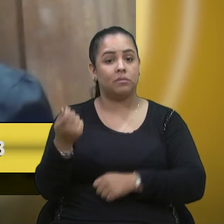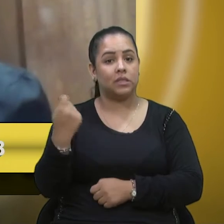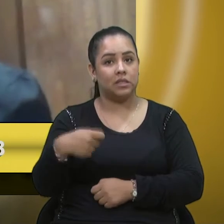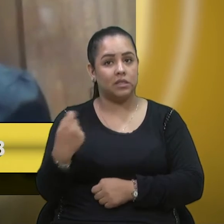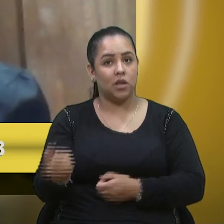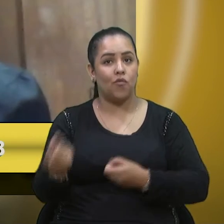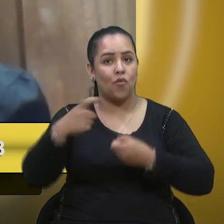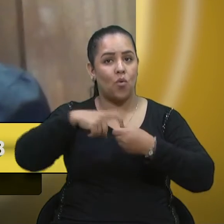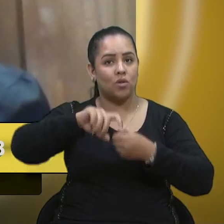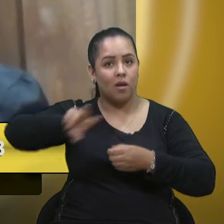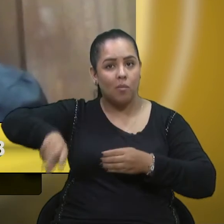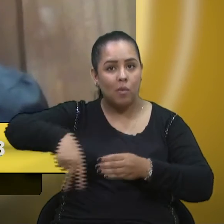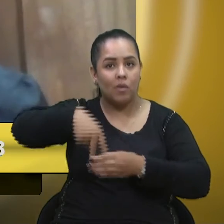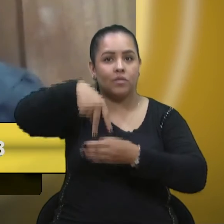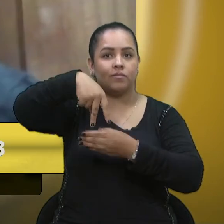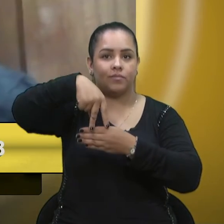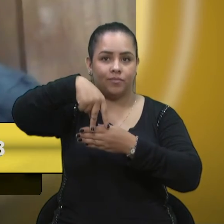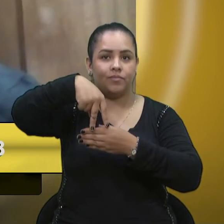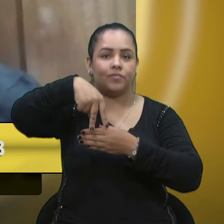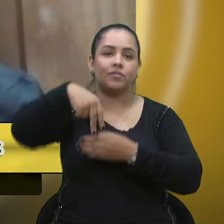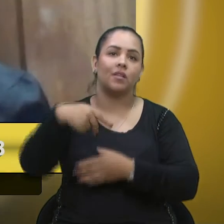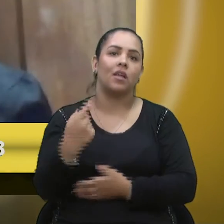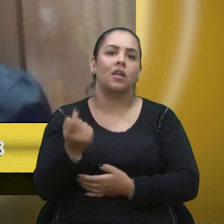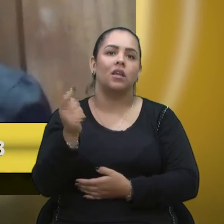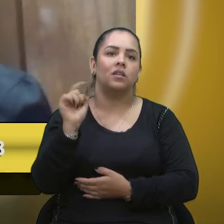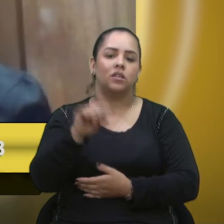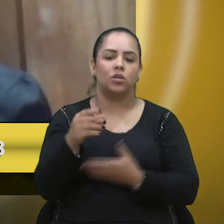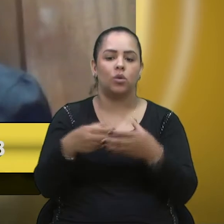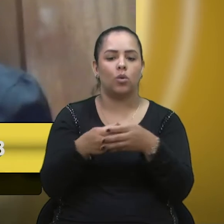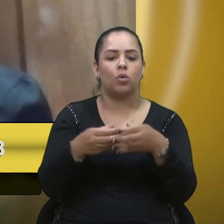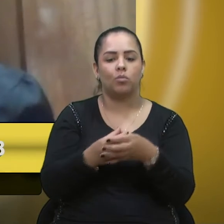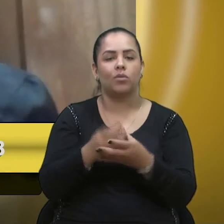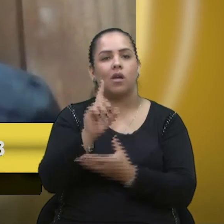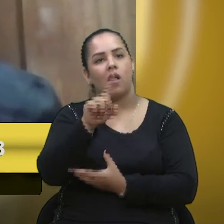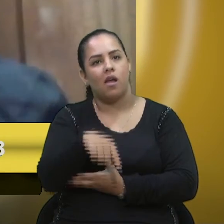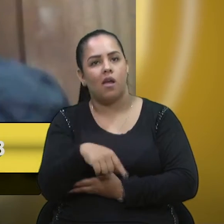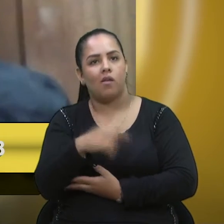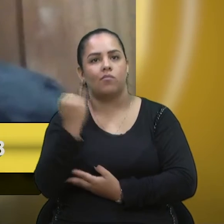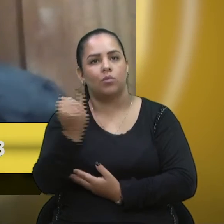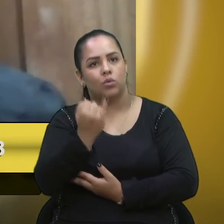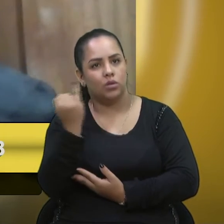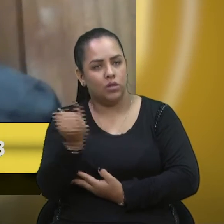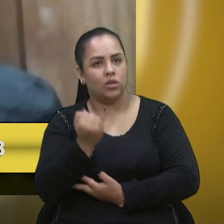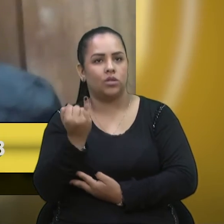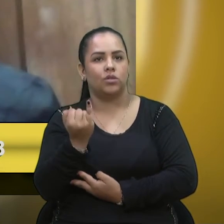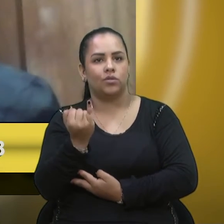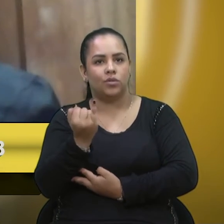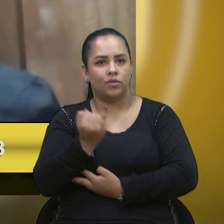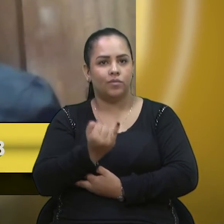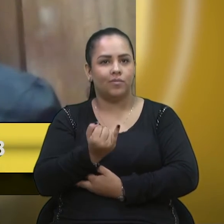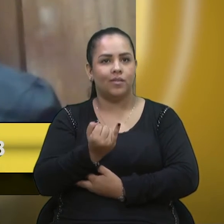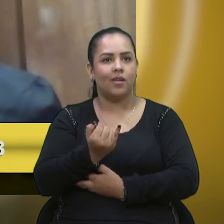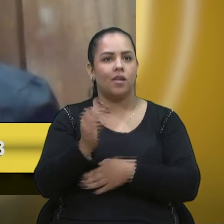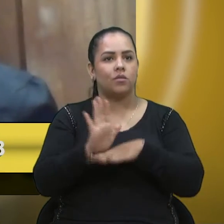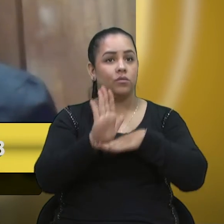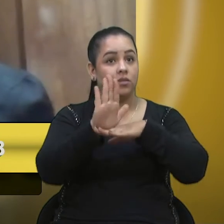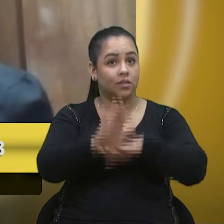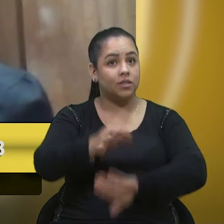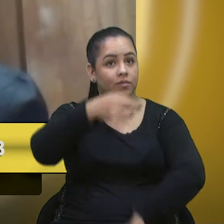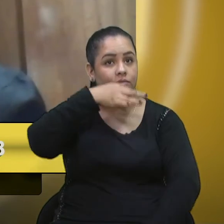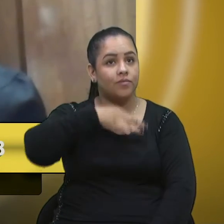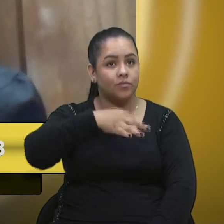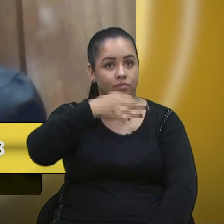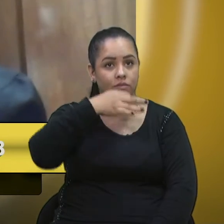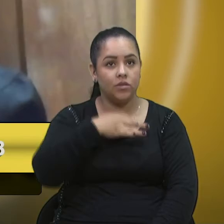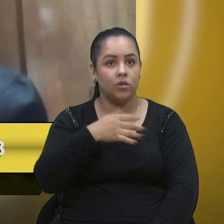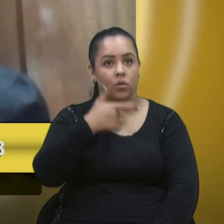e talvez essa frente tenha essa função também de buscar e auxiliar que Caxias do Sul volte a